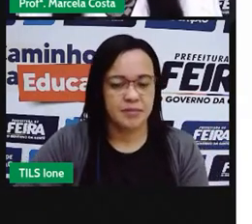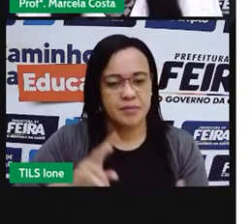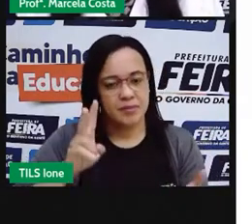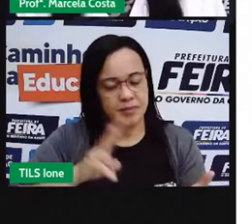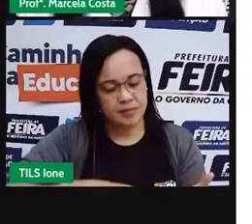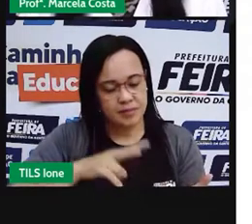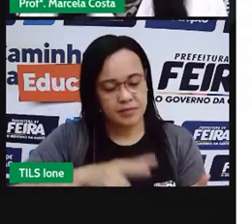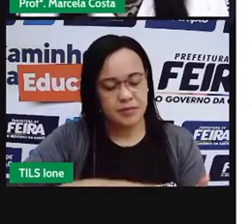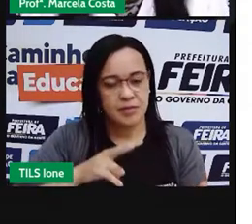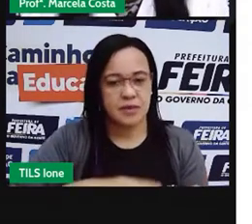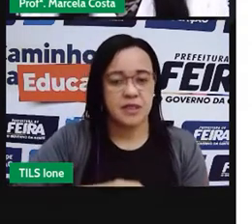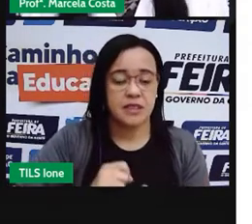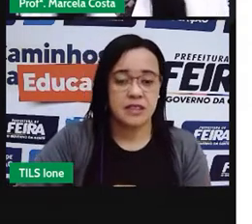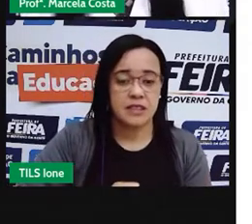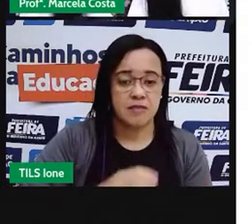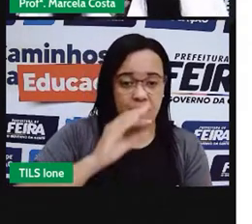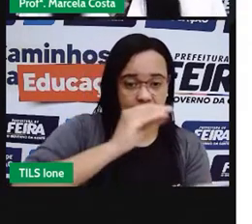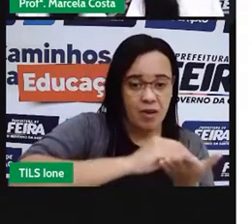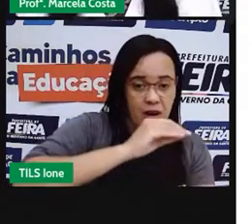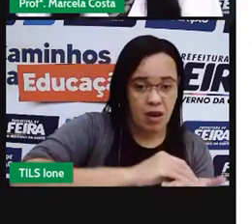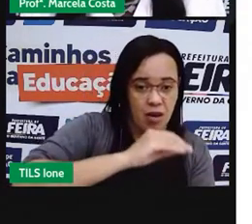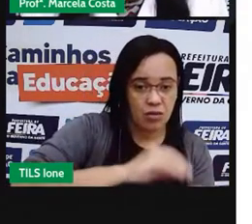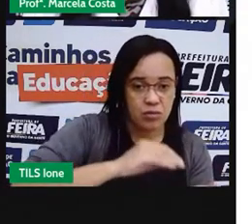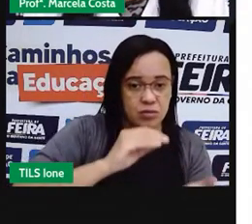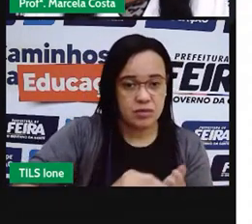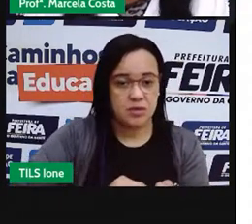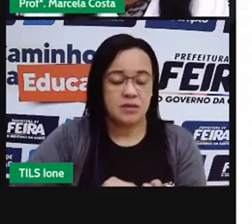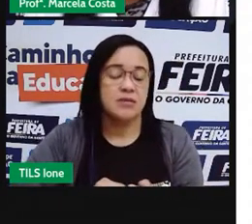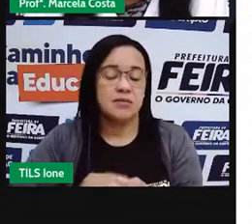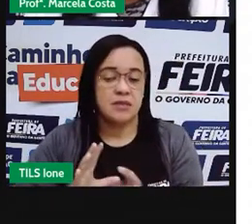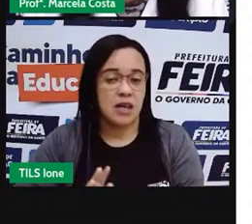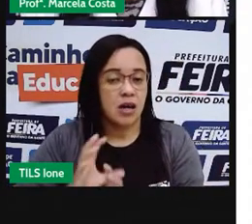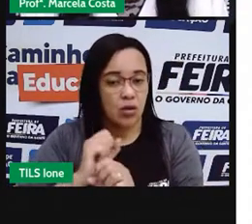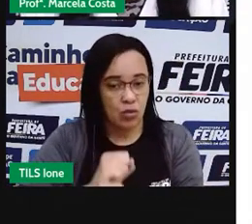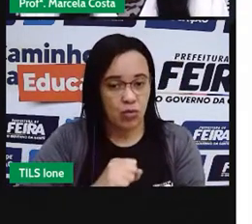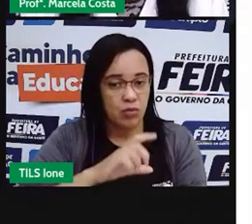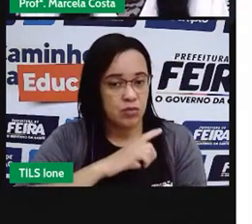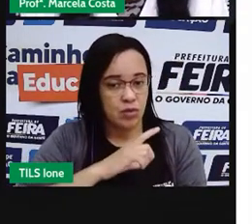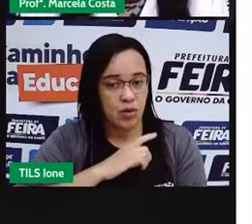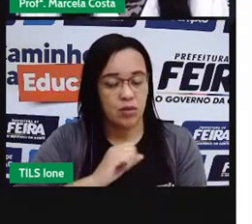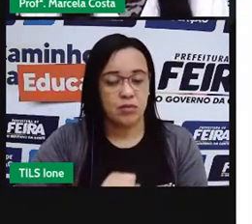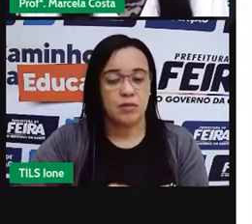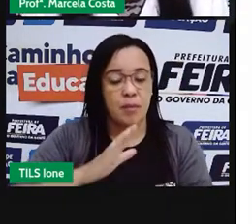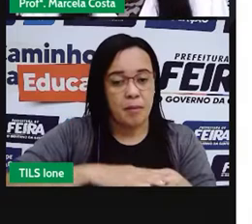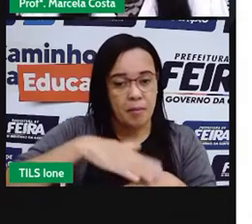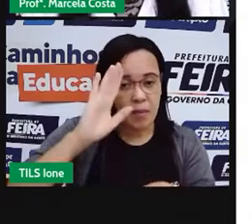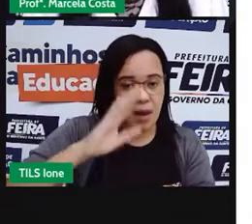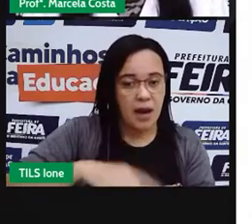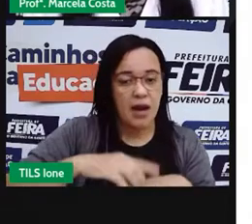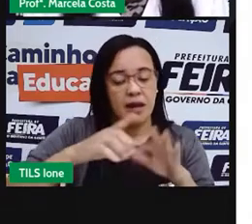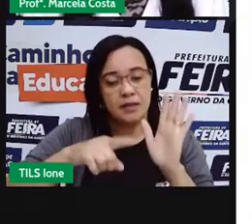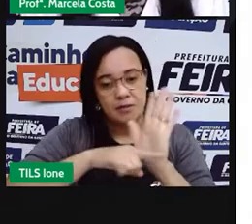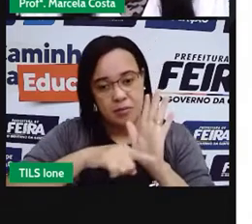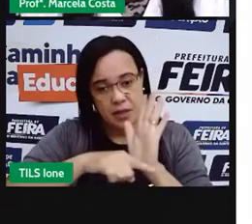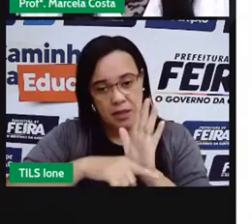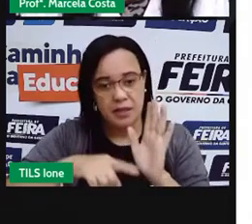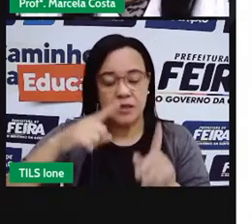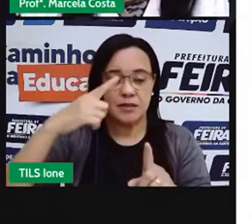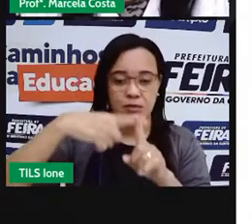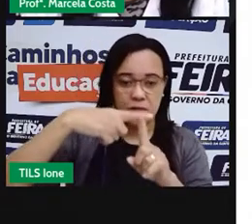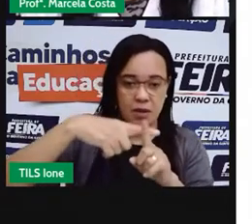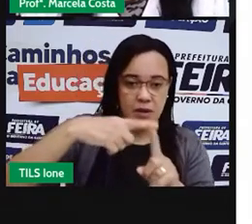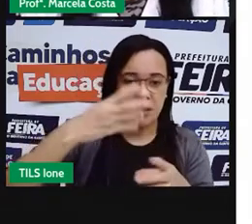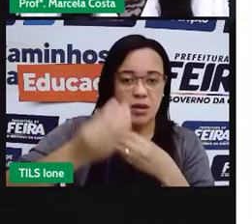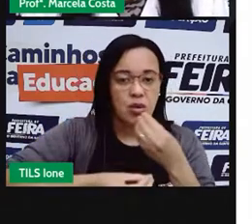faltam, que sobram, que faltam demais, que faltam menos. E você também vai aprender a